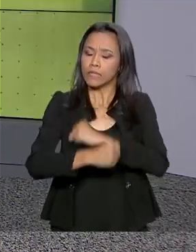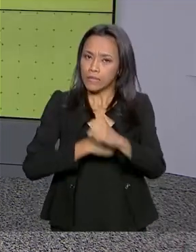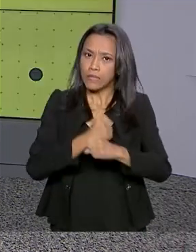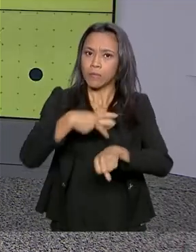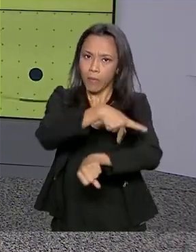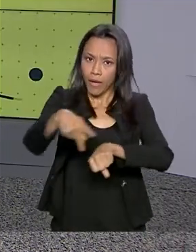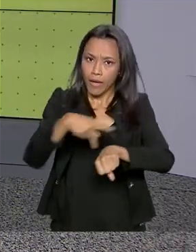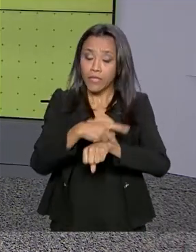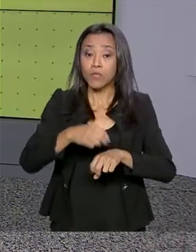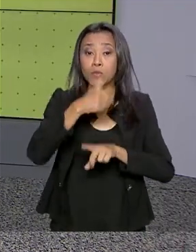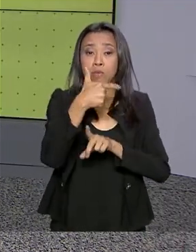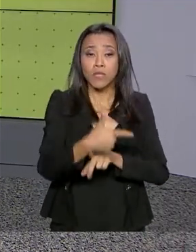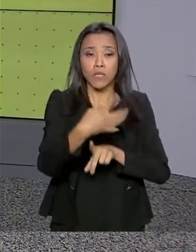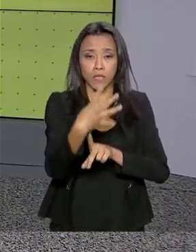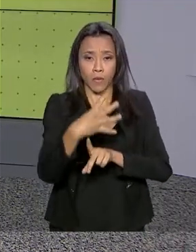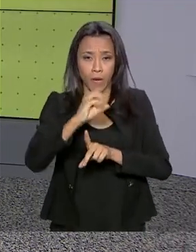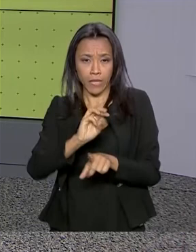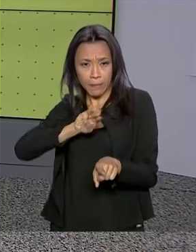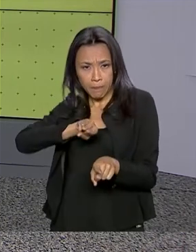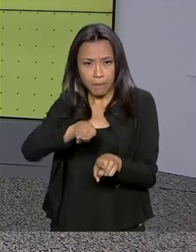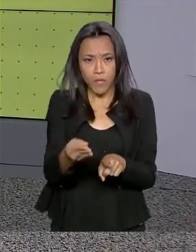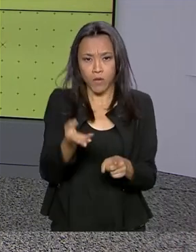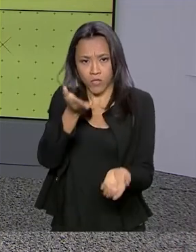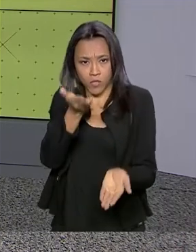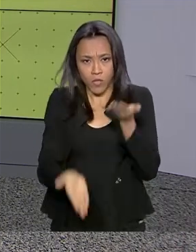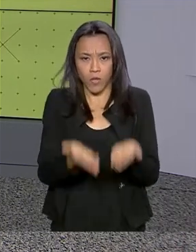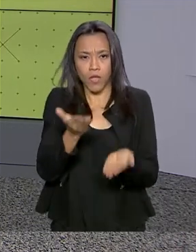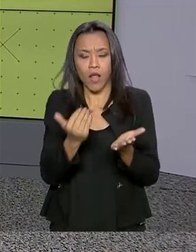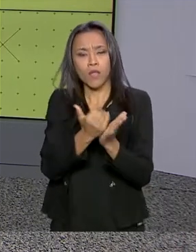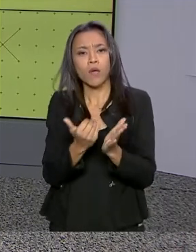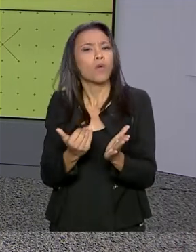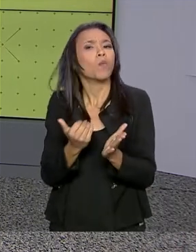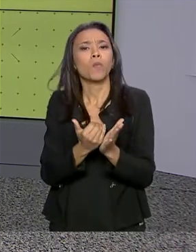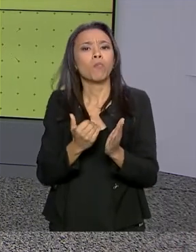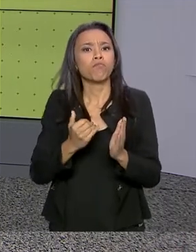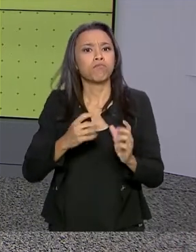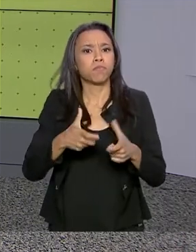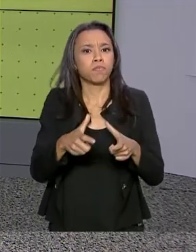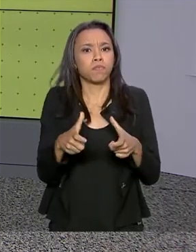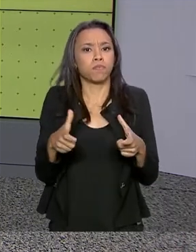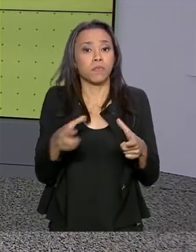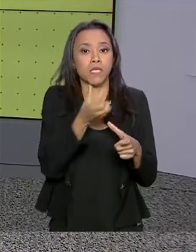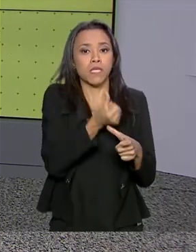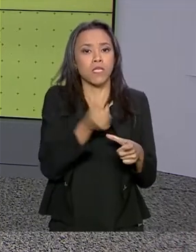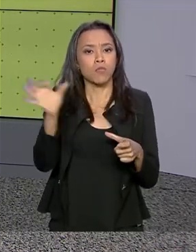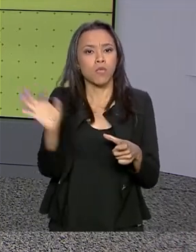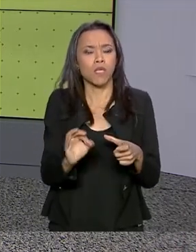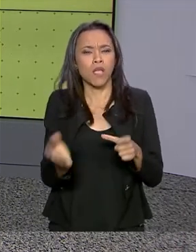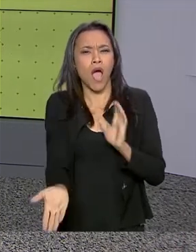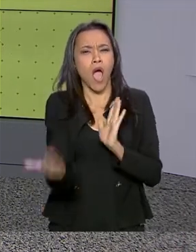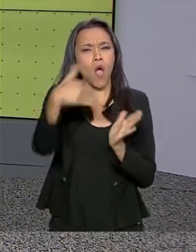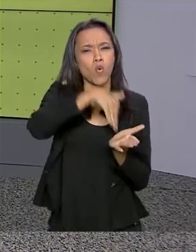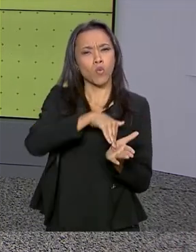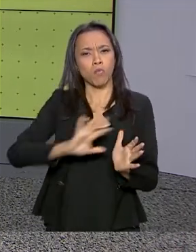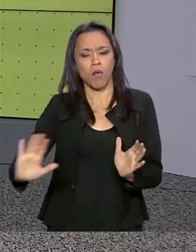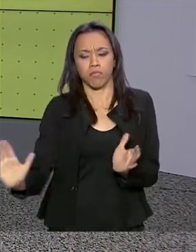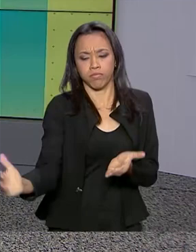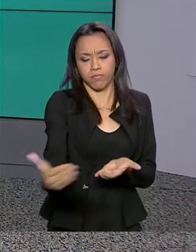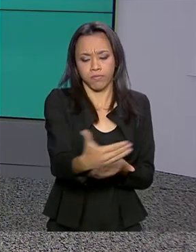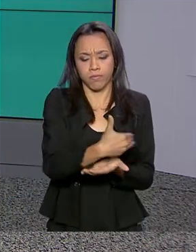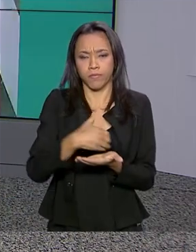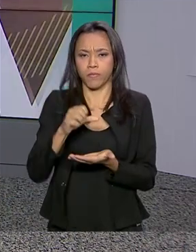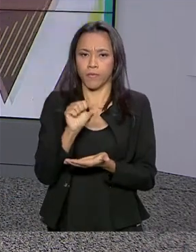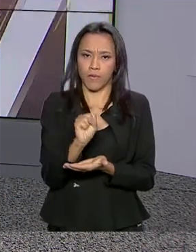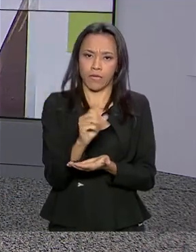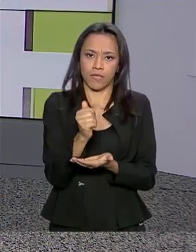de 240 milhões de toneladas, um crescimento de mais de 6% em relação à última safra. Os dados